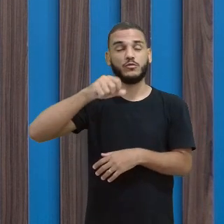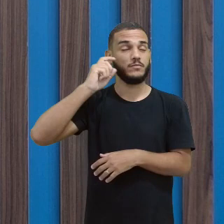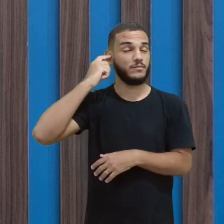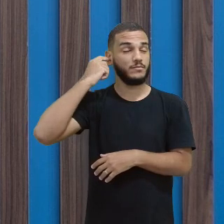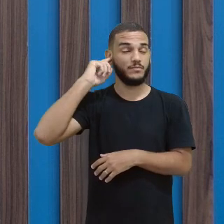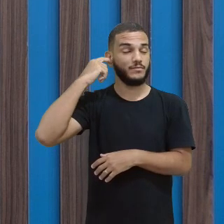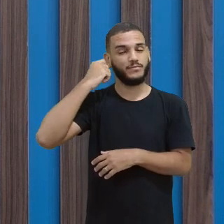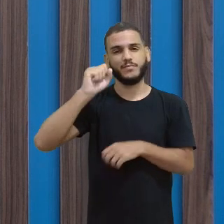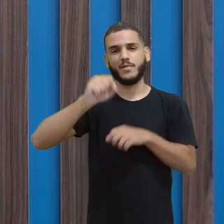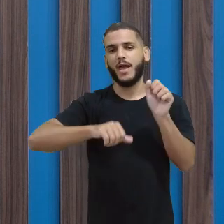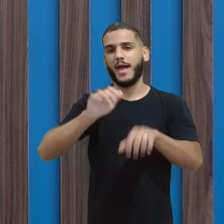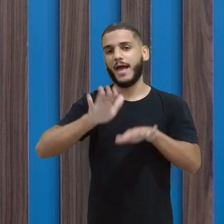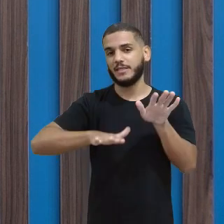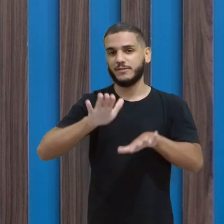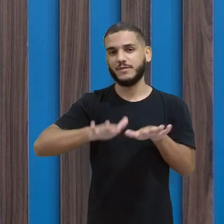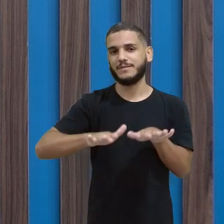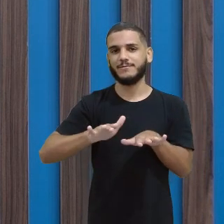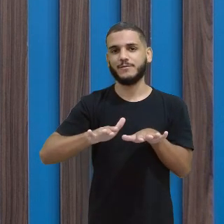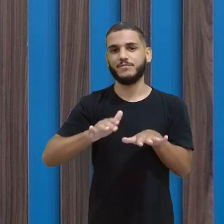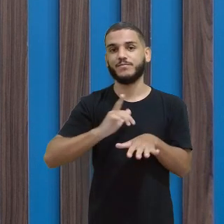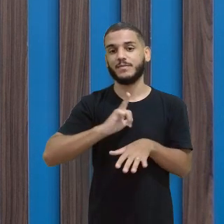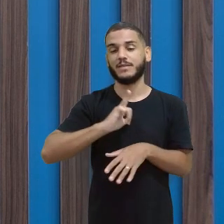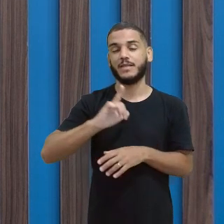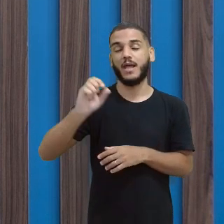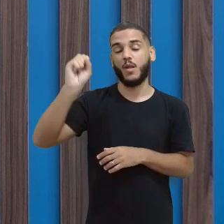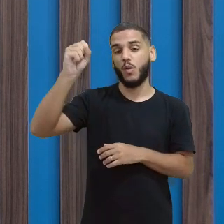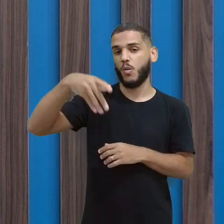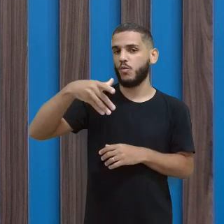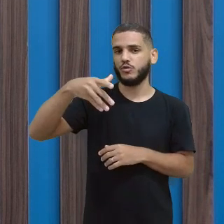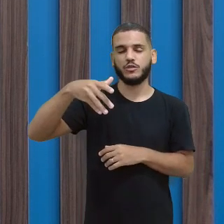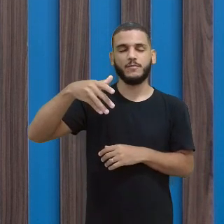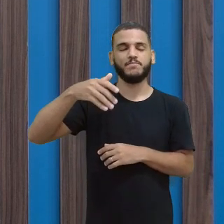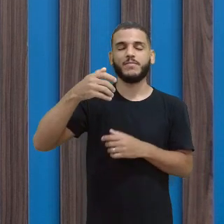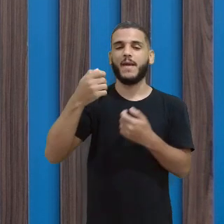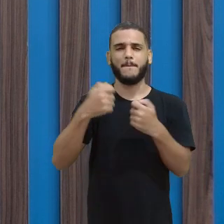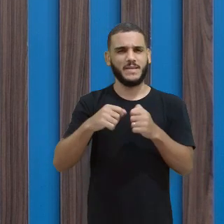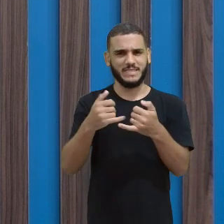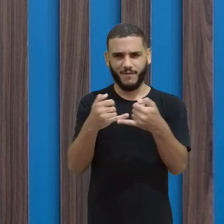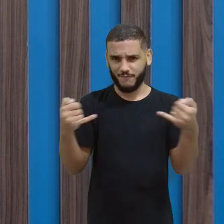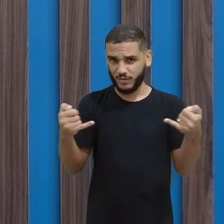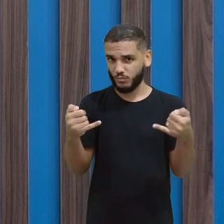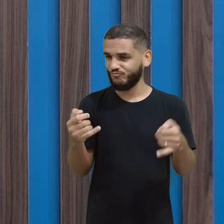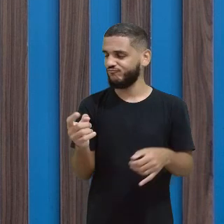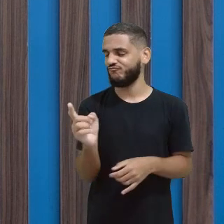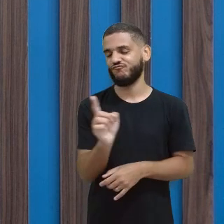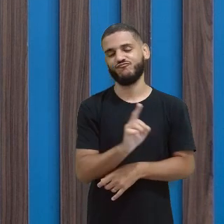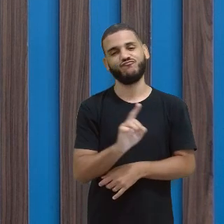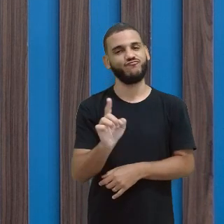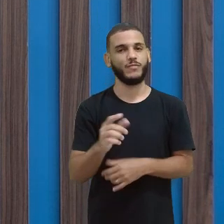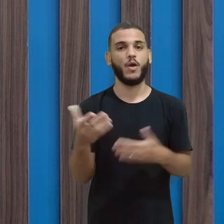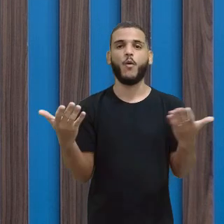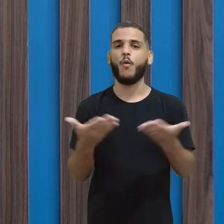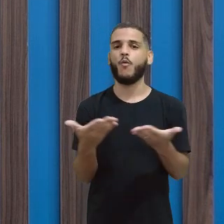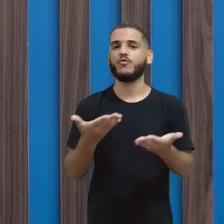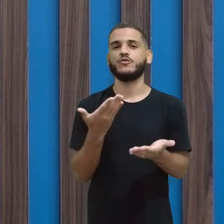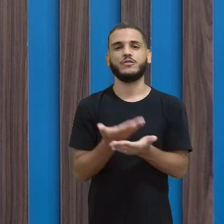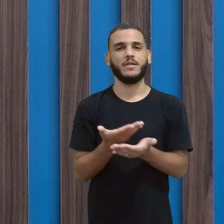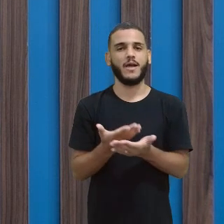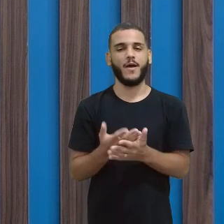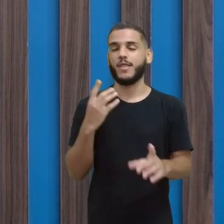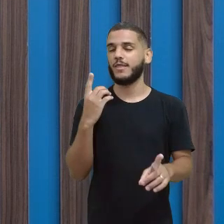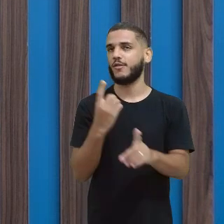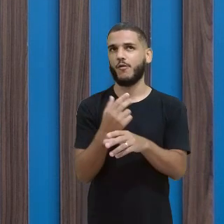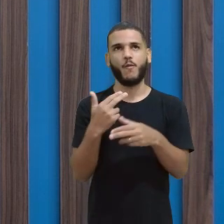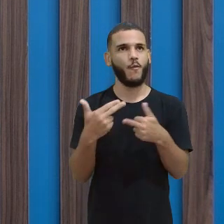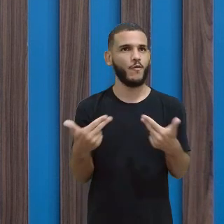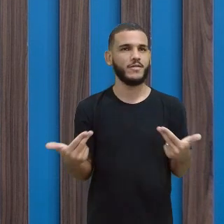às vezes que nem precisa de fios. Então, acredito que na aula de hoje, nós vamos descobrir muita coisa interessante